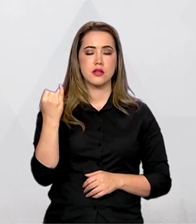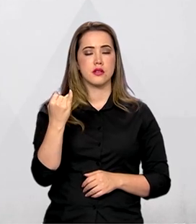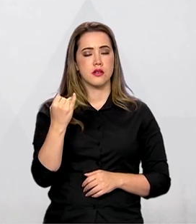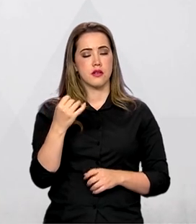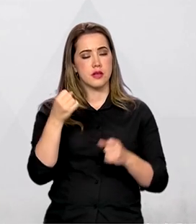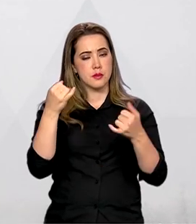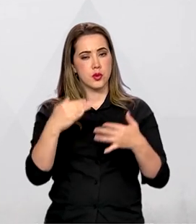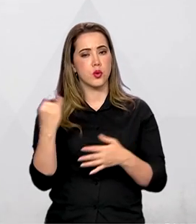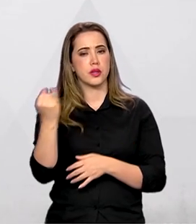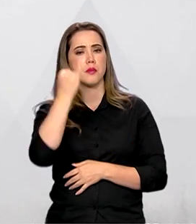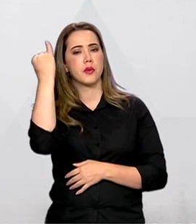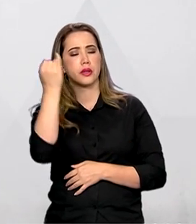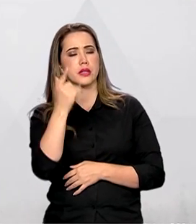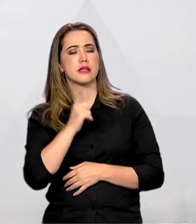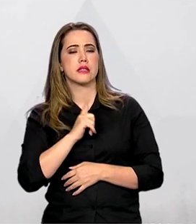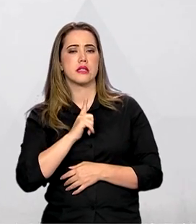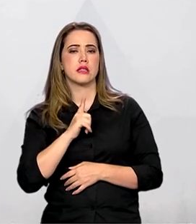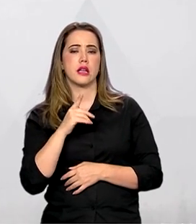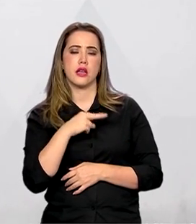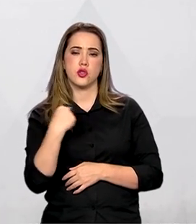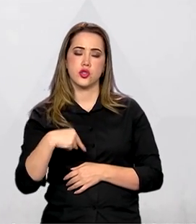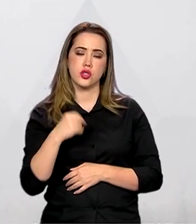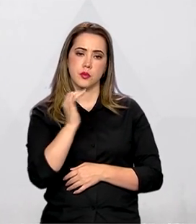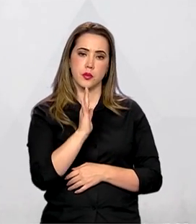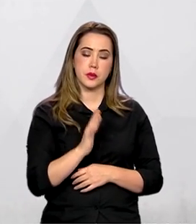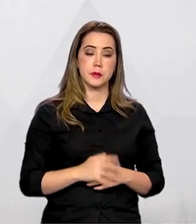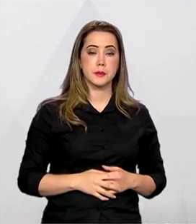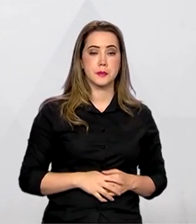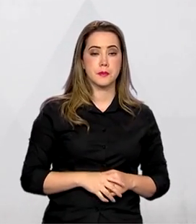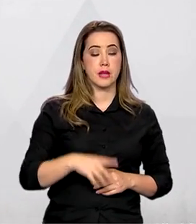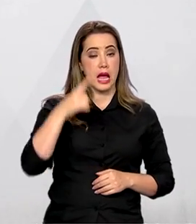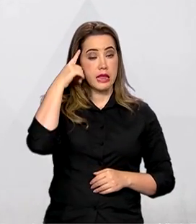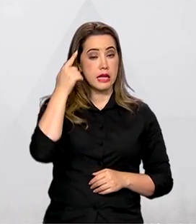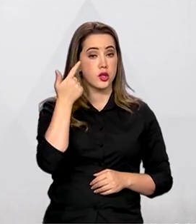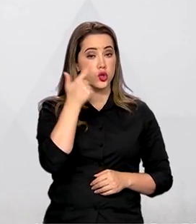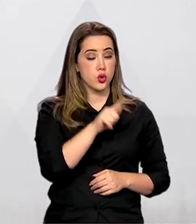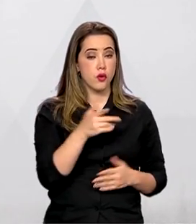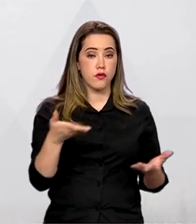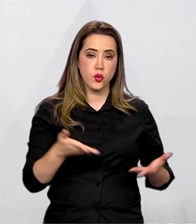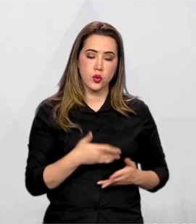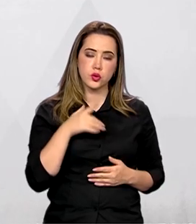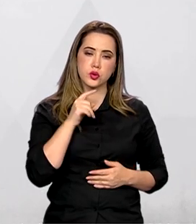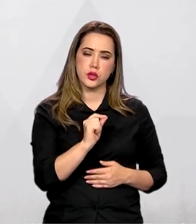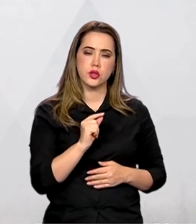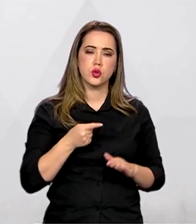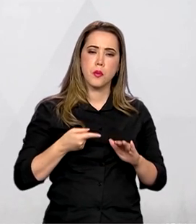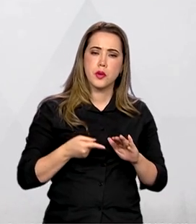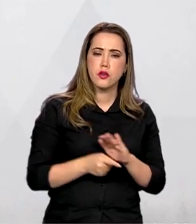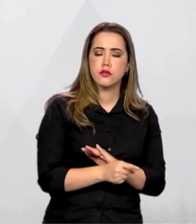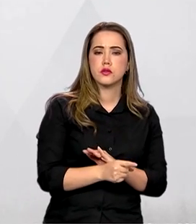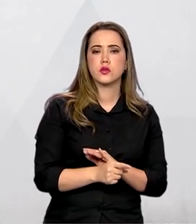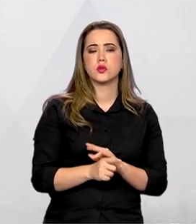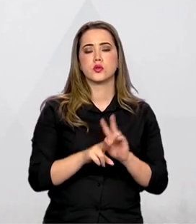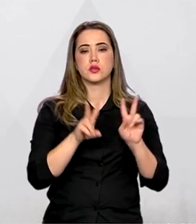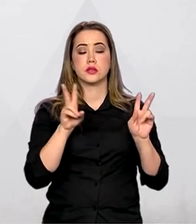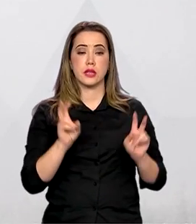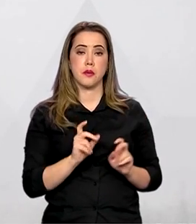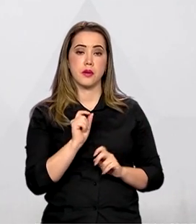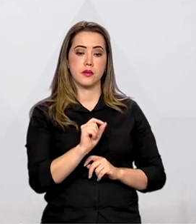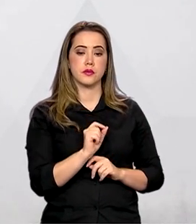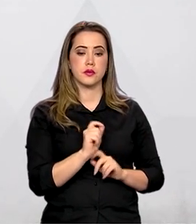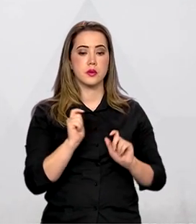reindustrialização do Brasil. Essa ideia volta à mesa para que nós aprofundemos esse tema e